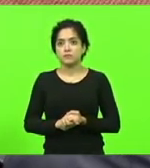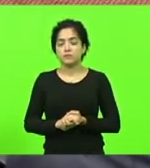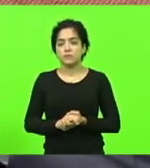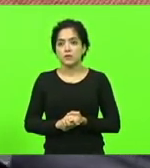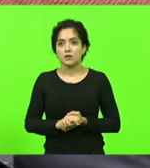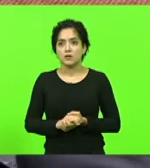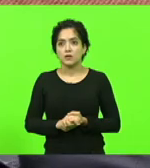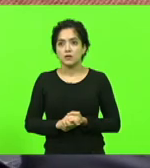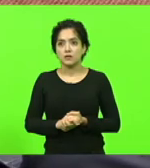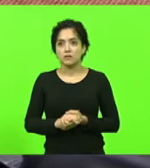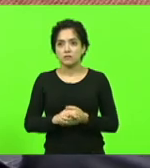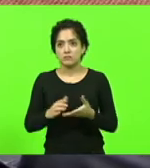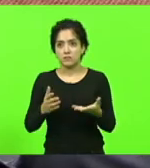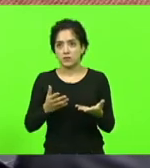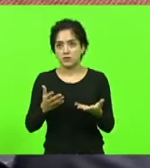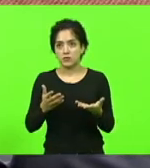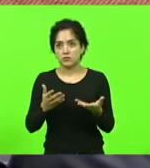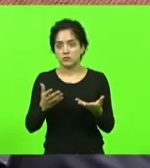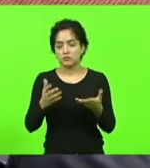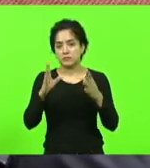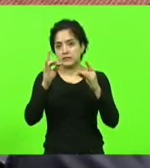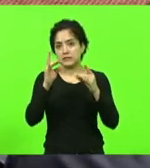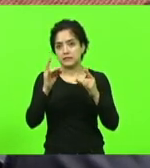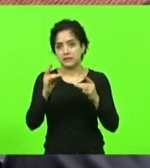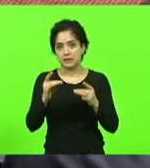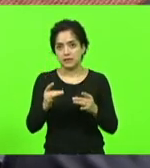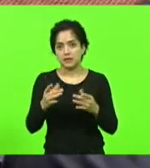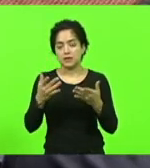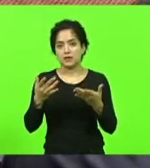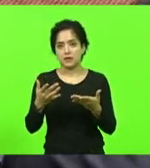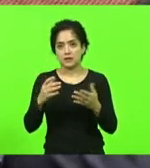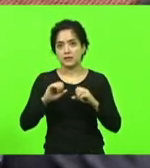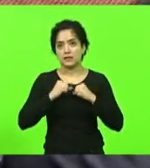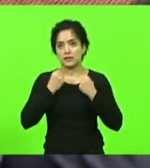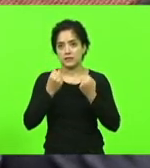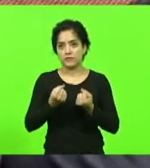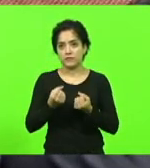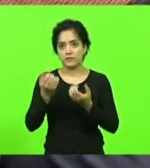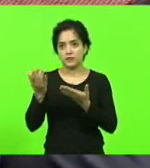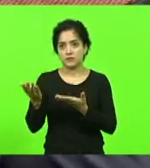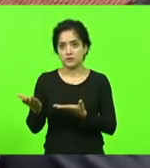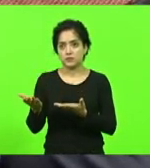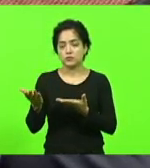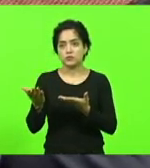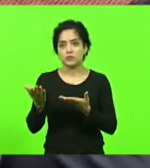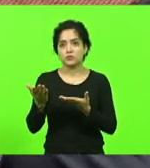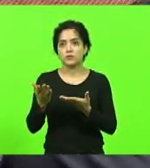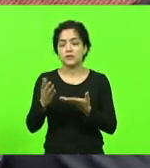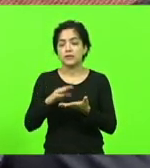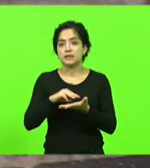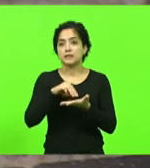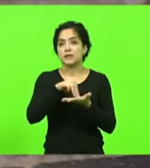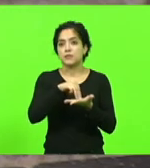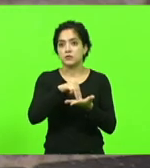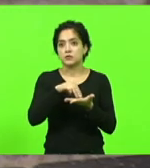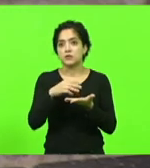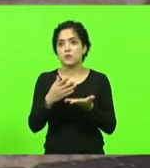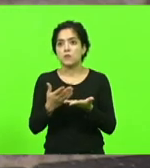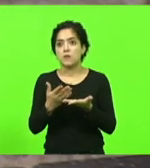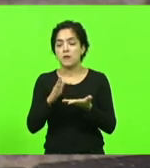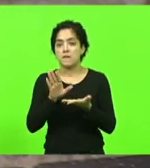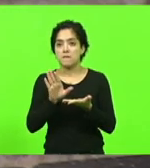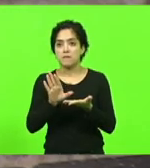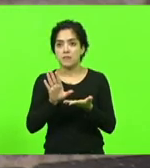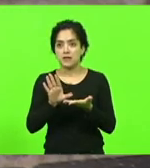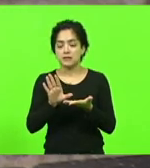Presidente, eu não quero, não vou entrar em detalhes aqui na defesa do cidadão da moção, mas,